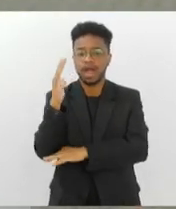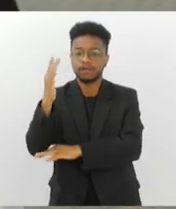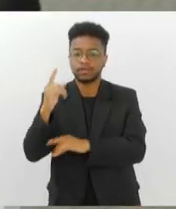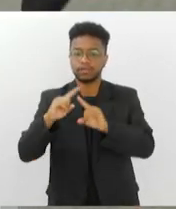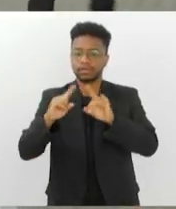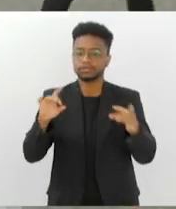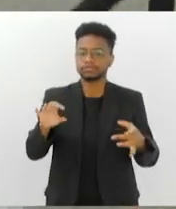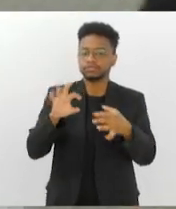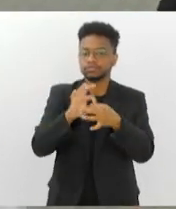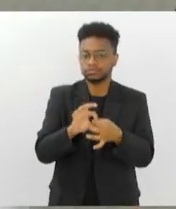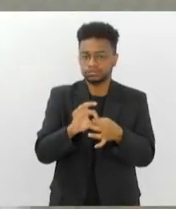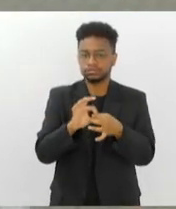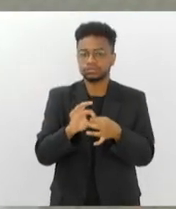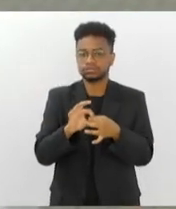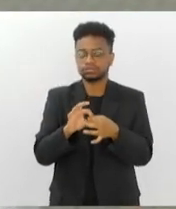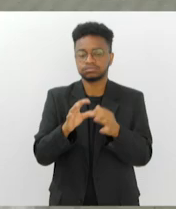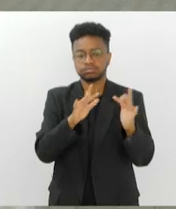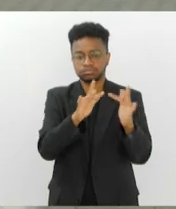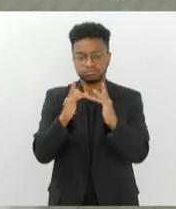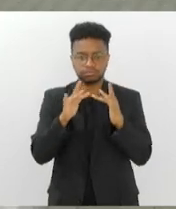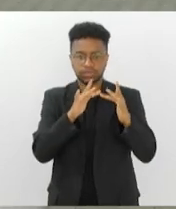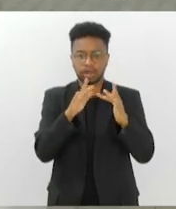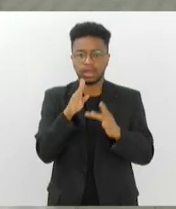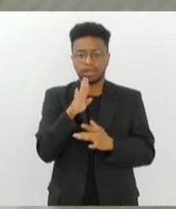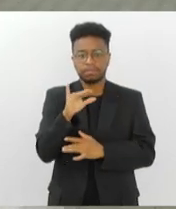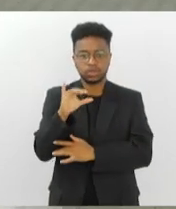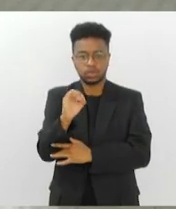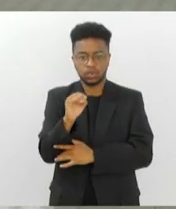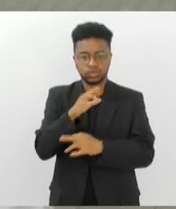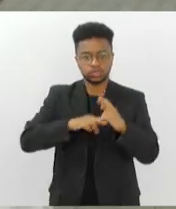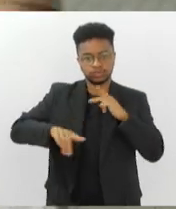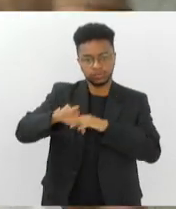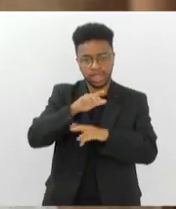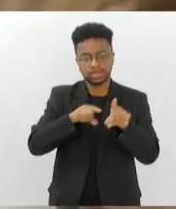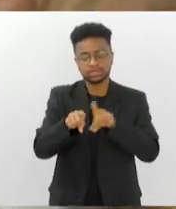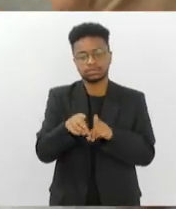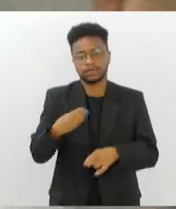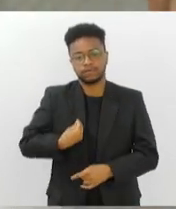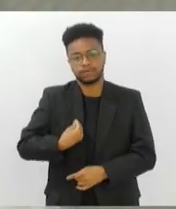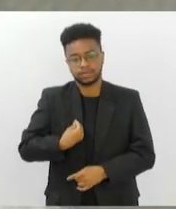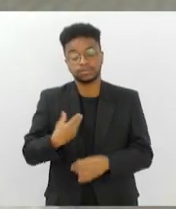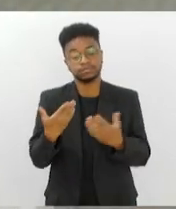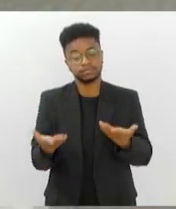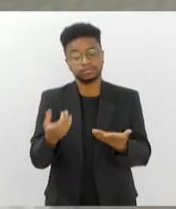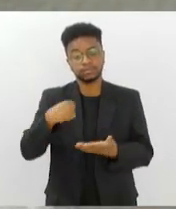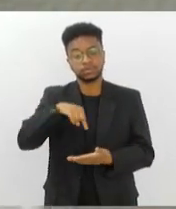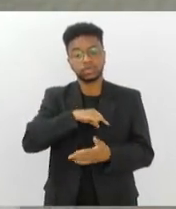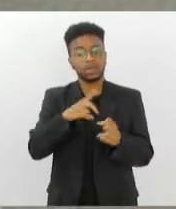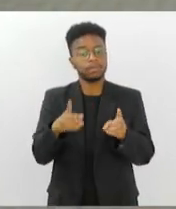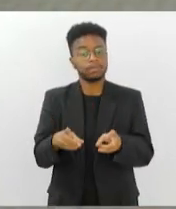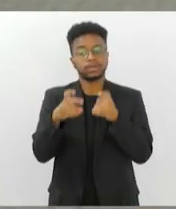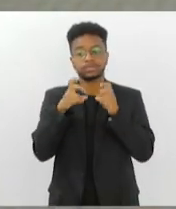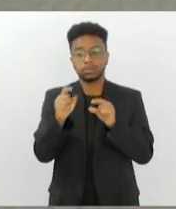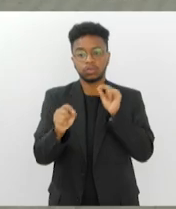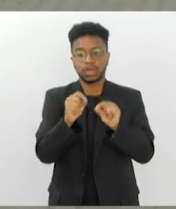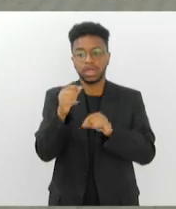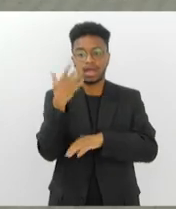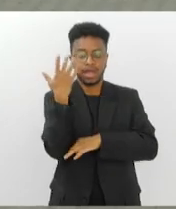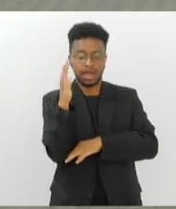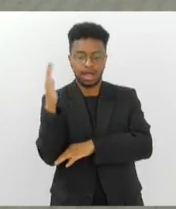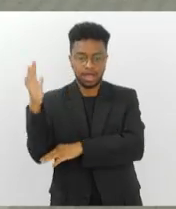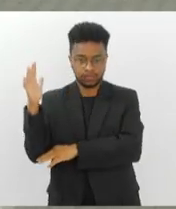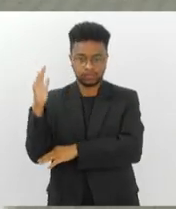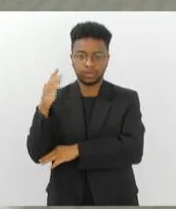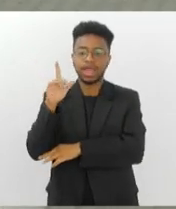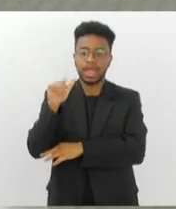conecta a toda a rede biodiversa, toda a rede de vida que a gente tem. Então a gente percebe que as árvores, apesar de